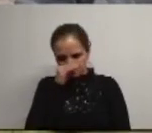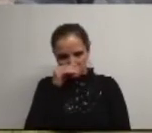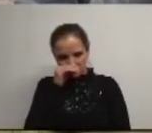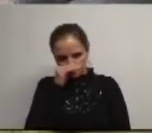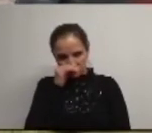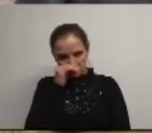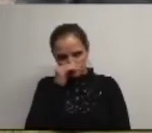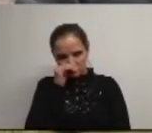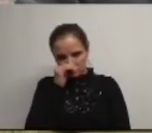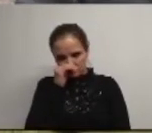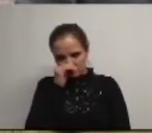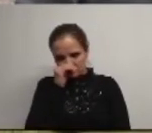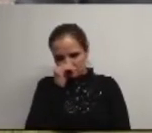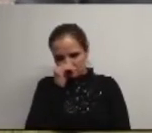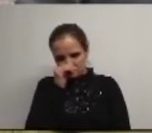deputado